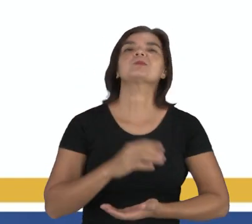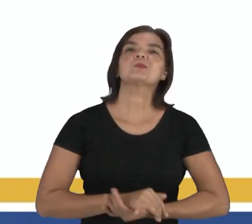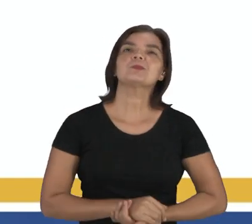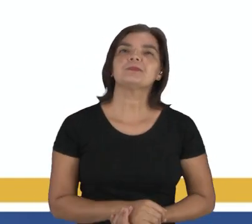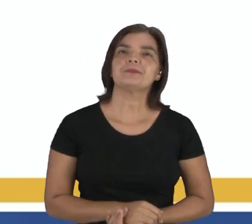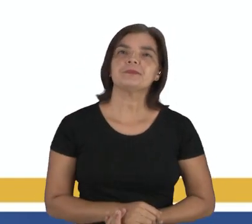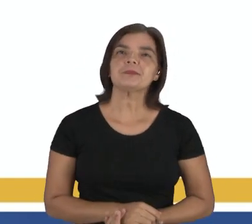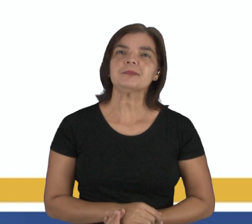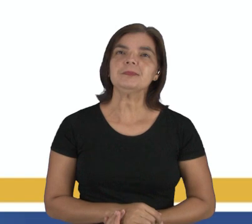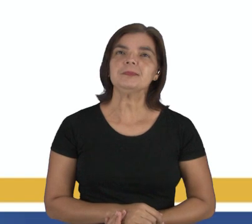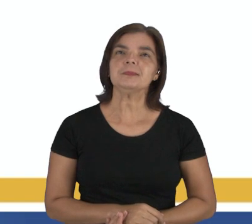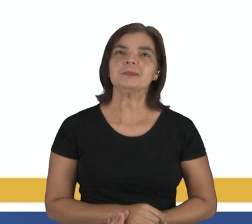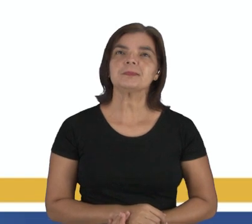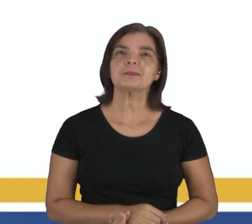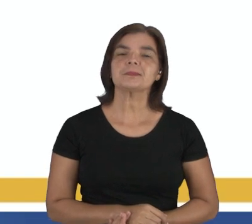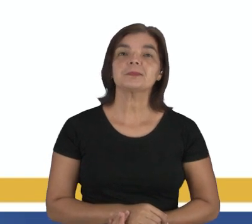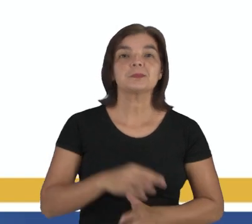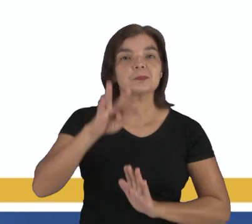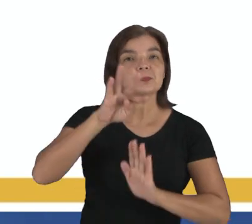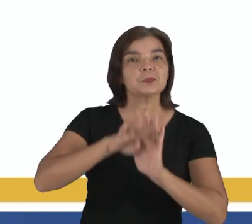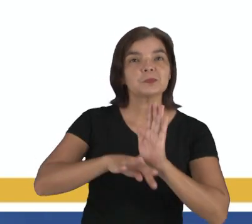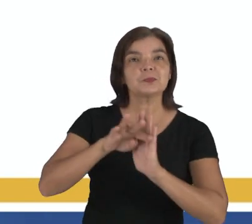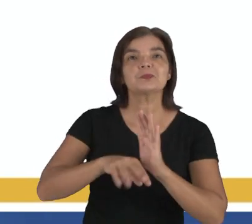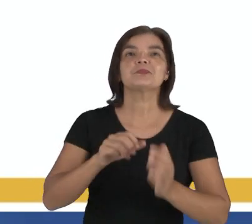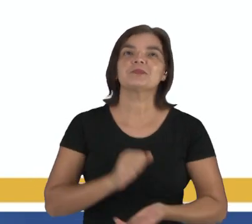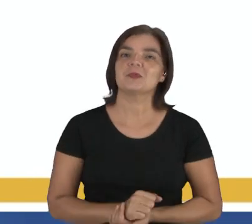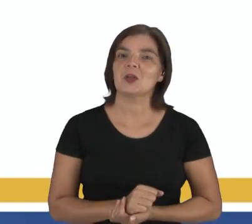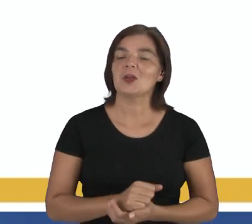Olha só o que ele diz também no próprio texto.